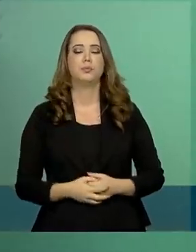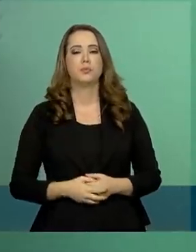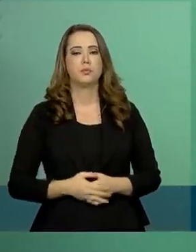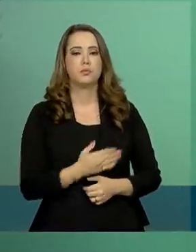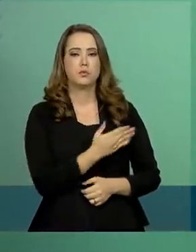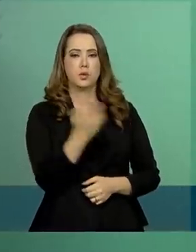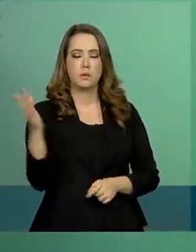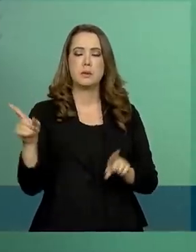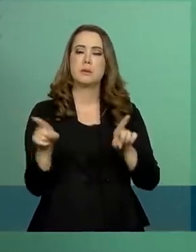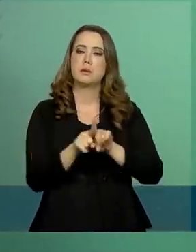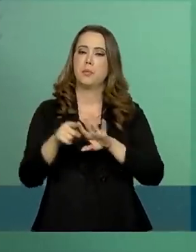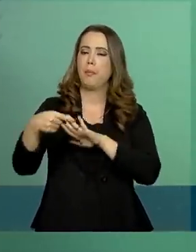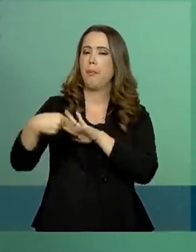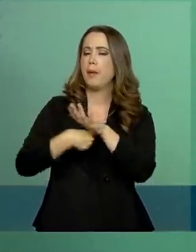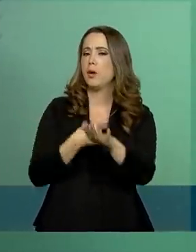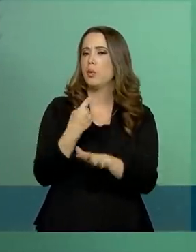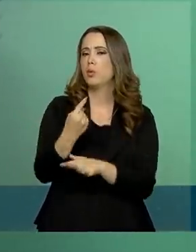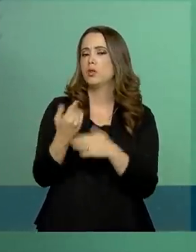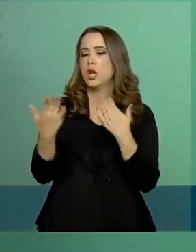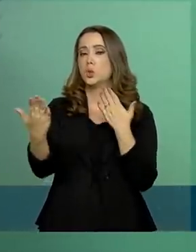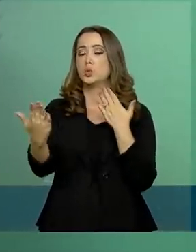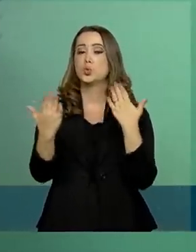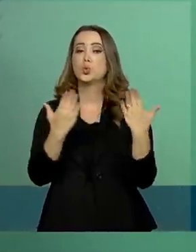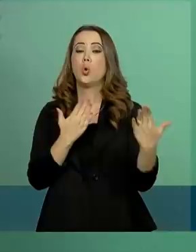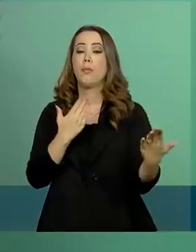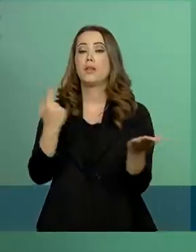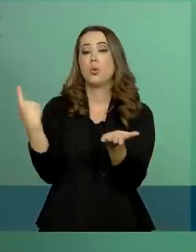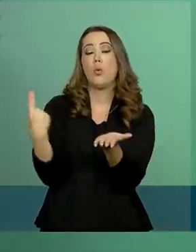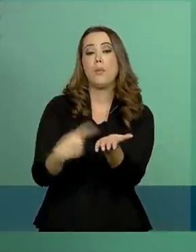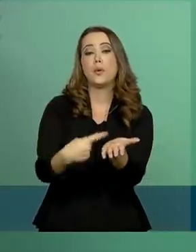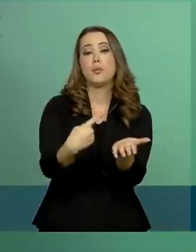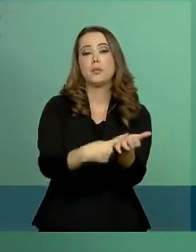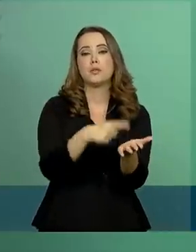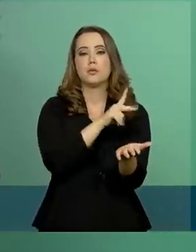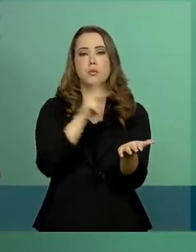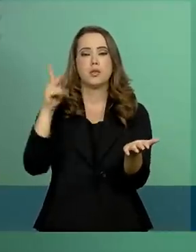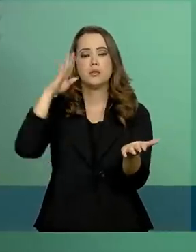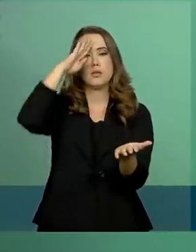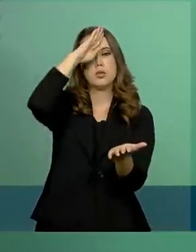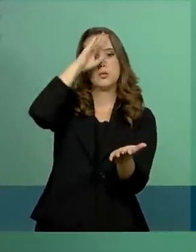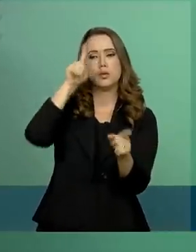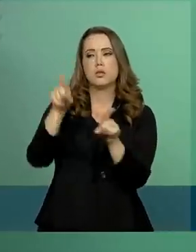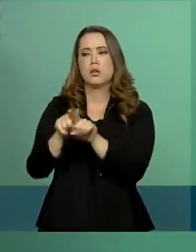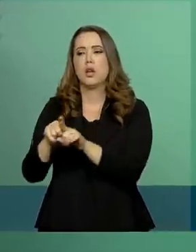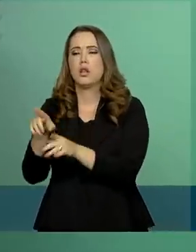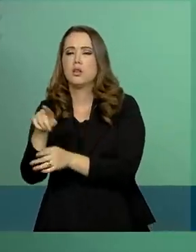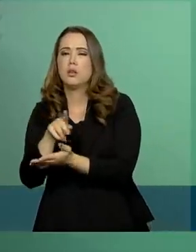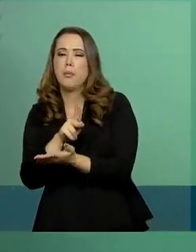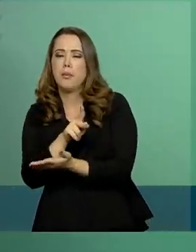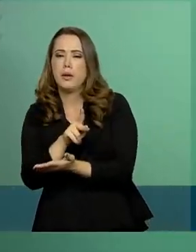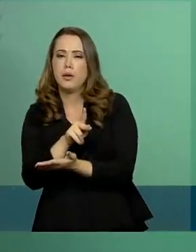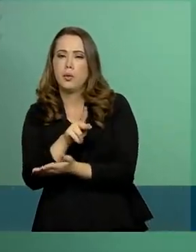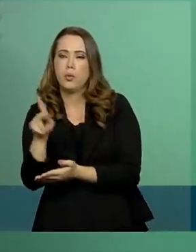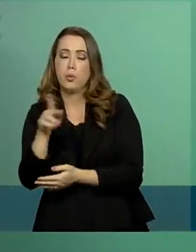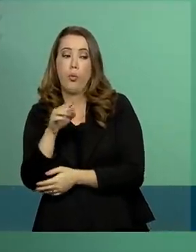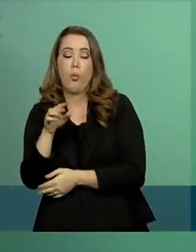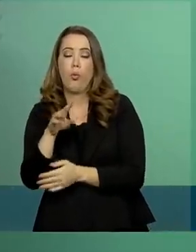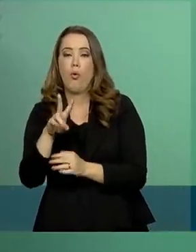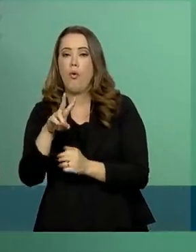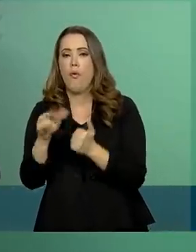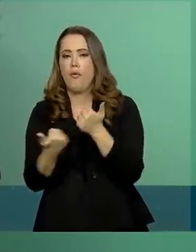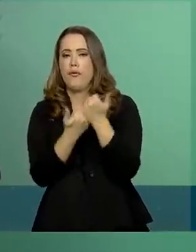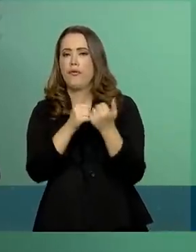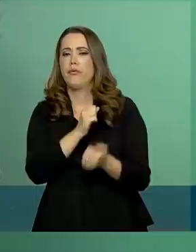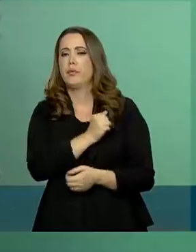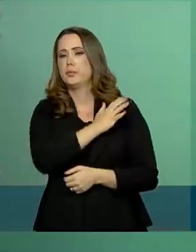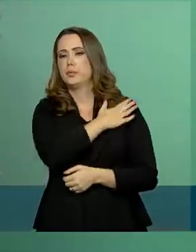Vocês também arguíram questões de confrotação da agenda do presidente da República e do senhor vice-presidente. As